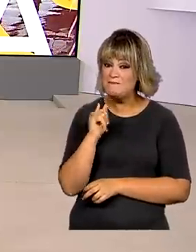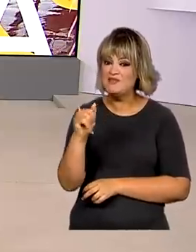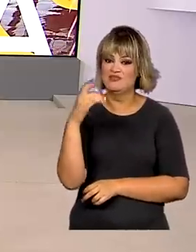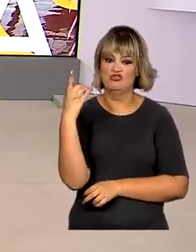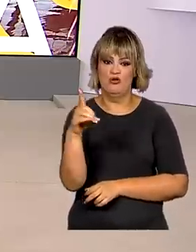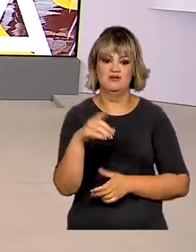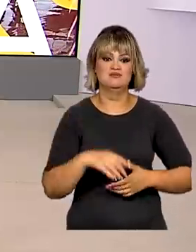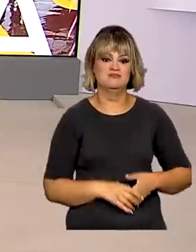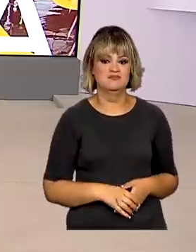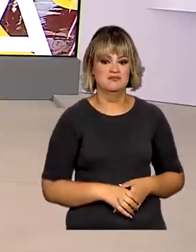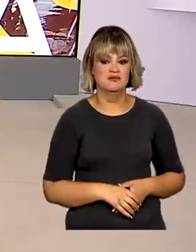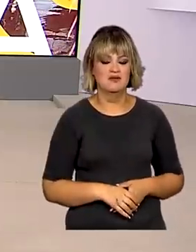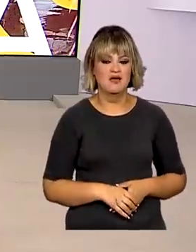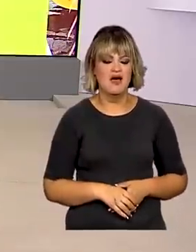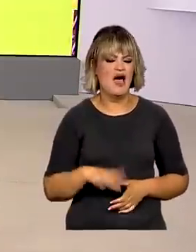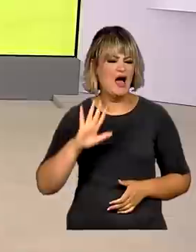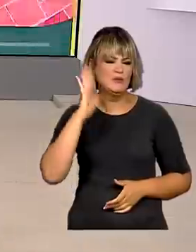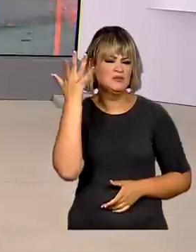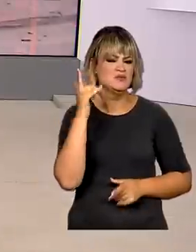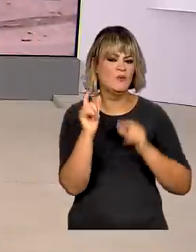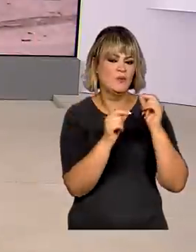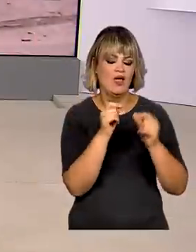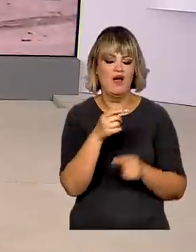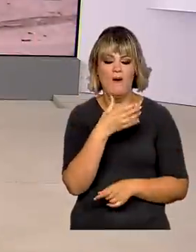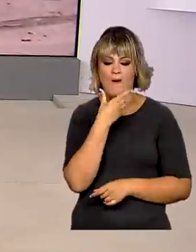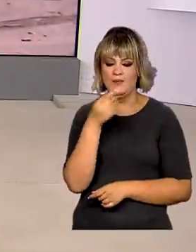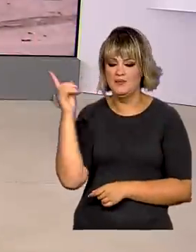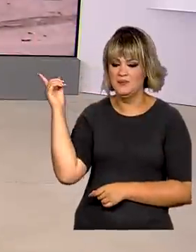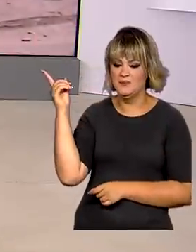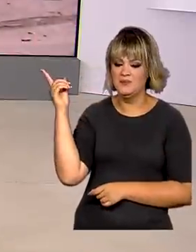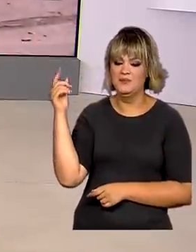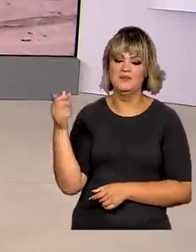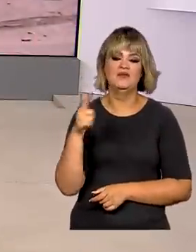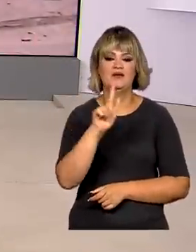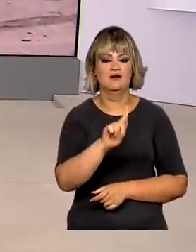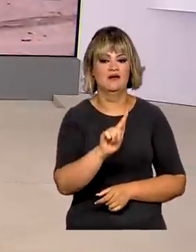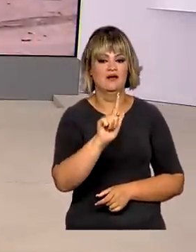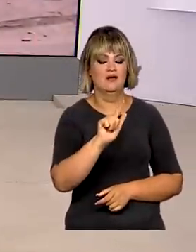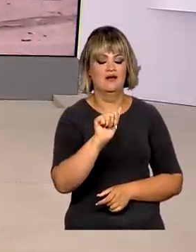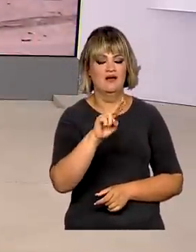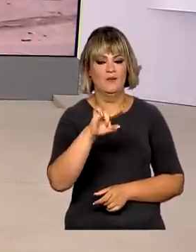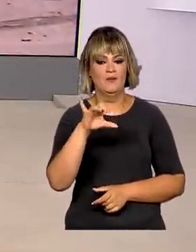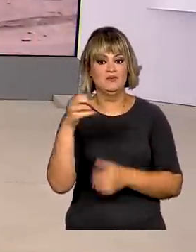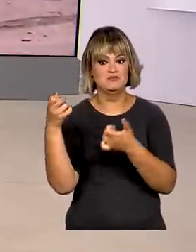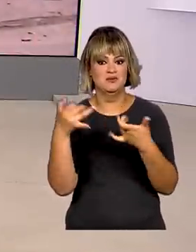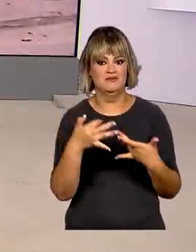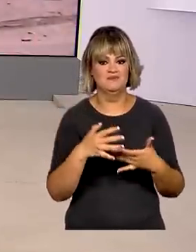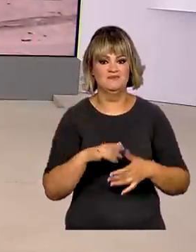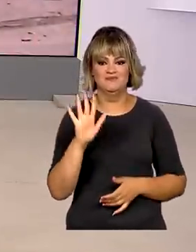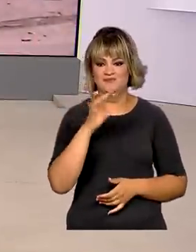de dólares. Vamos saber mais informações ao vivo com o repórter Glauco de Queiroz. Bom dia, Glauco.